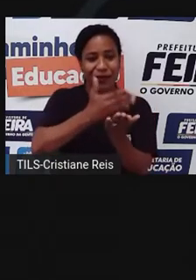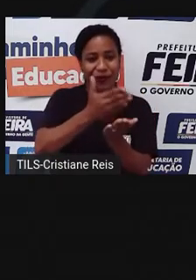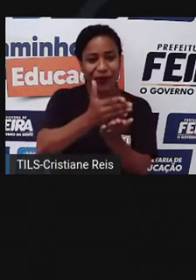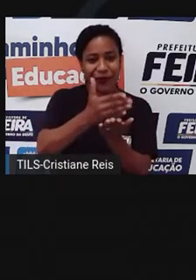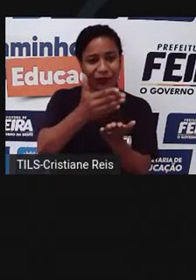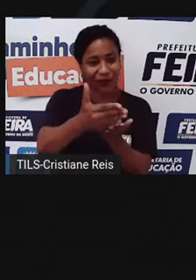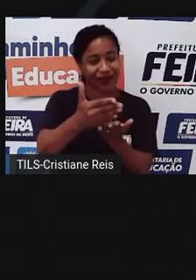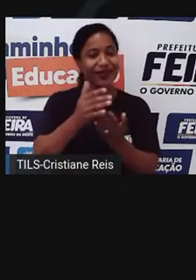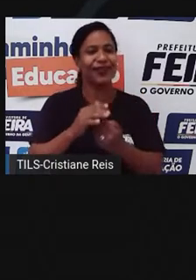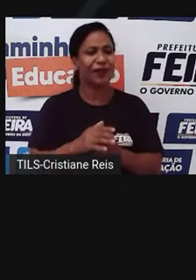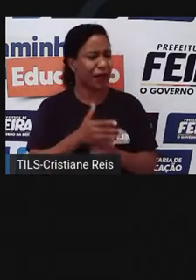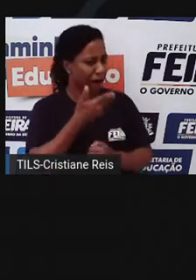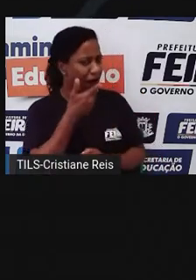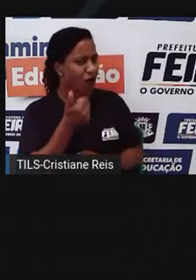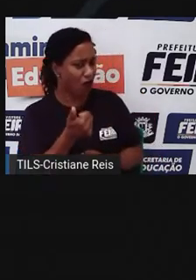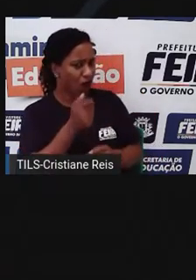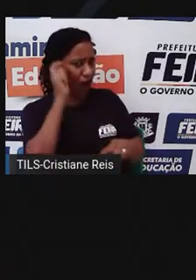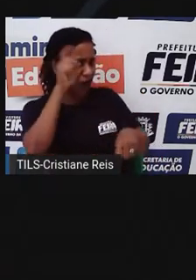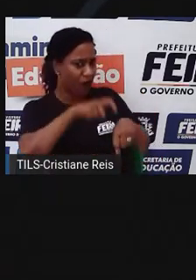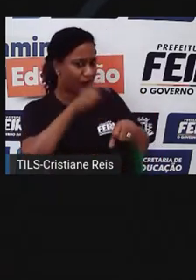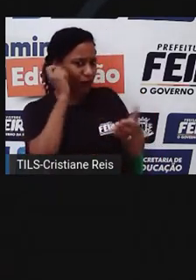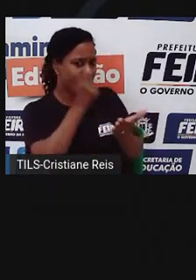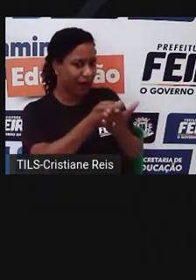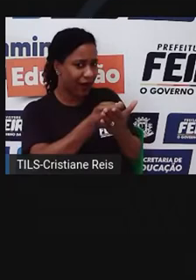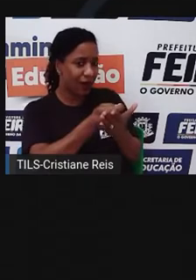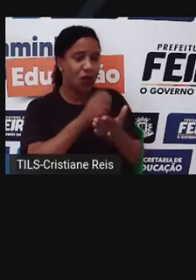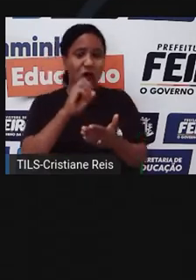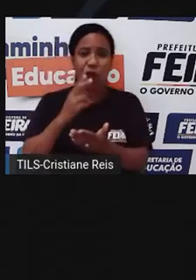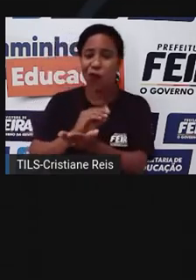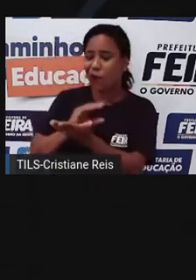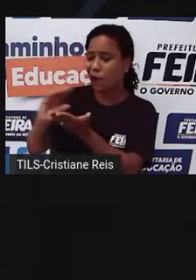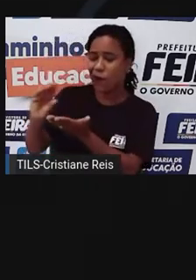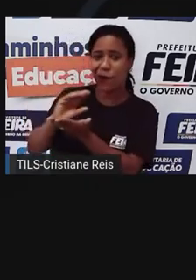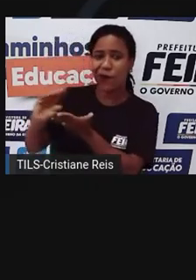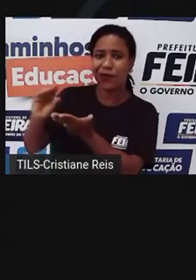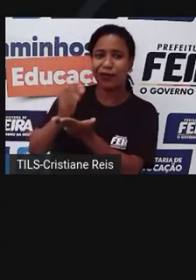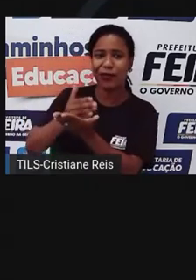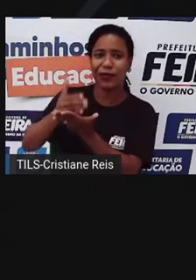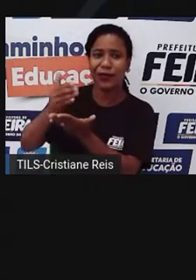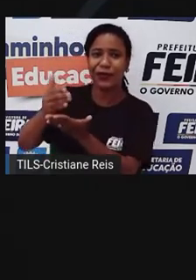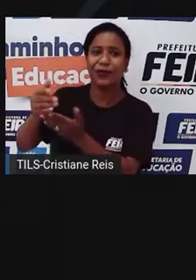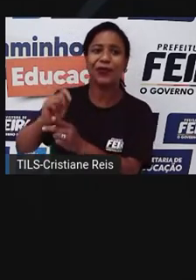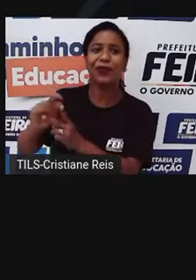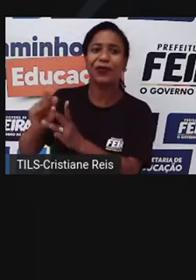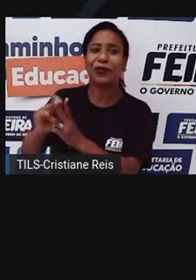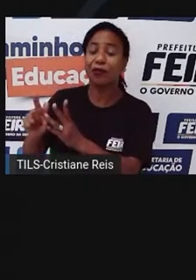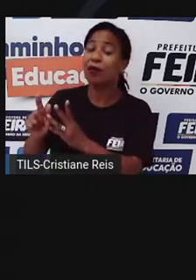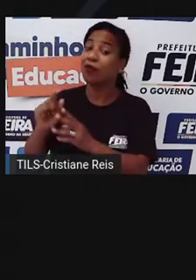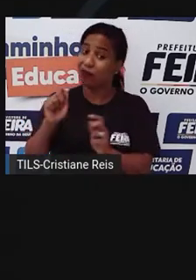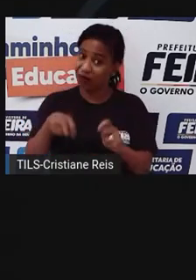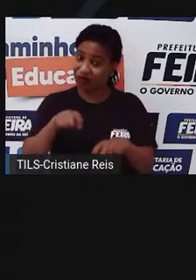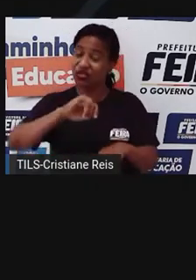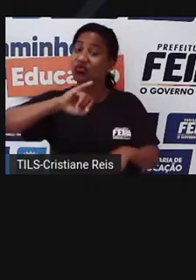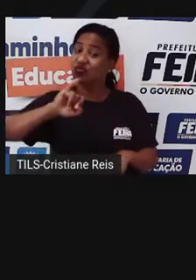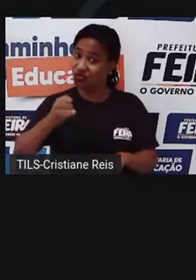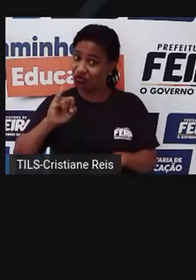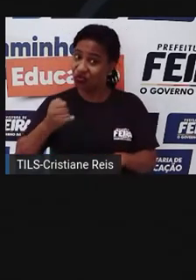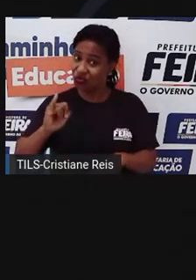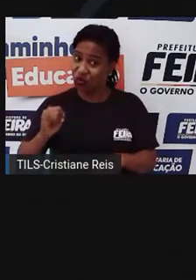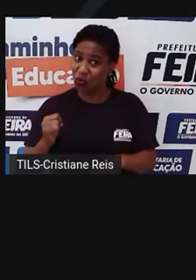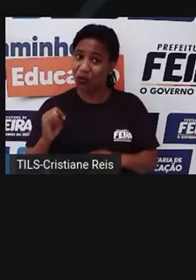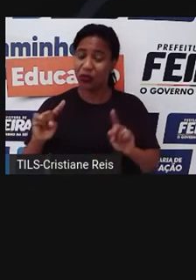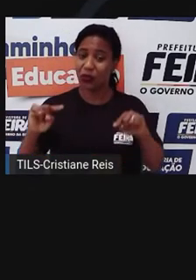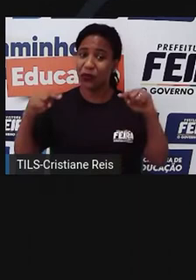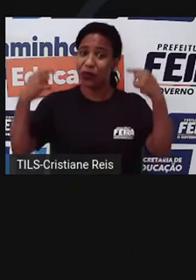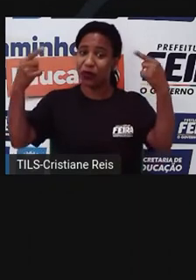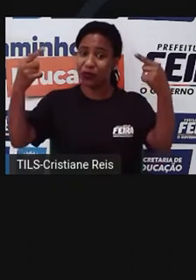hein? Bom, quando pagamos a prazo, a loja demora mais pra receber o dinheiro. E por isso pode haver juros, que é um preço colocado a mais na hora